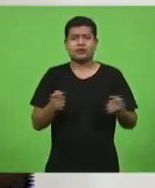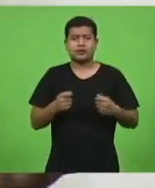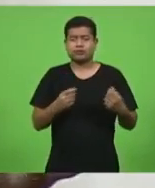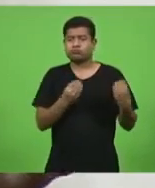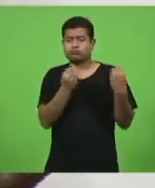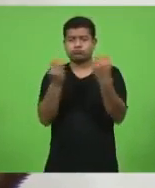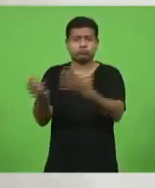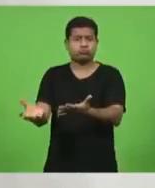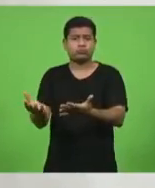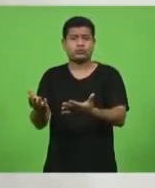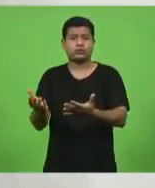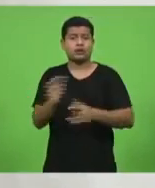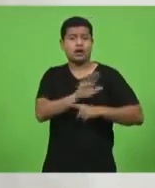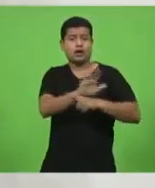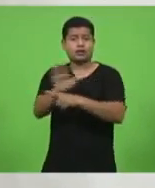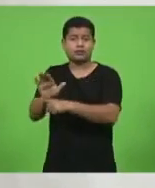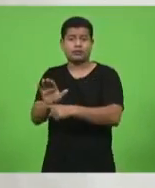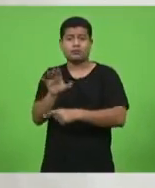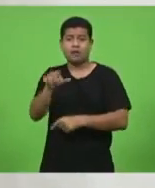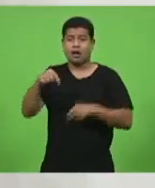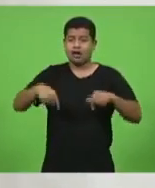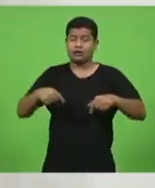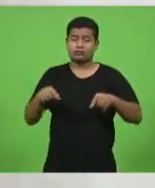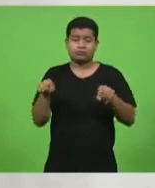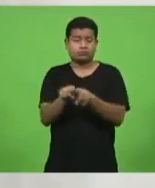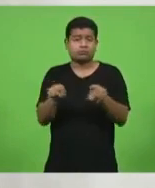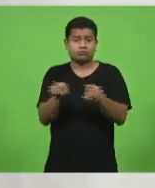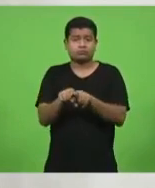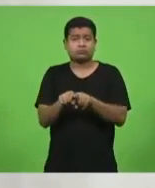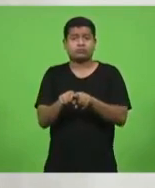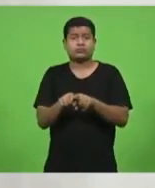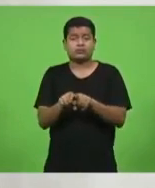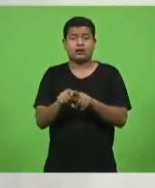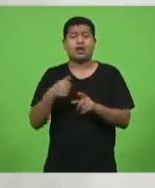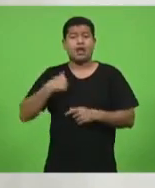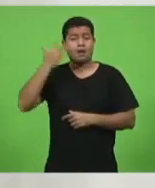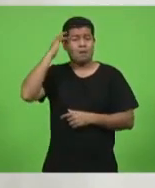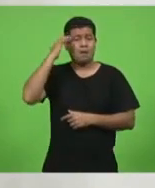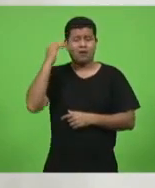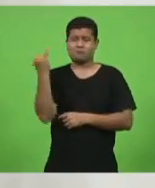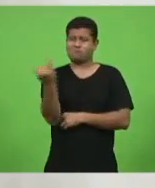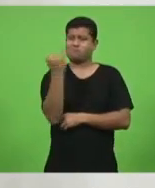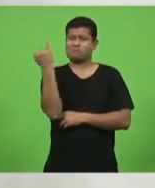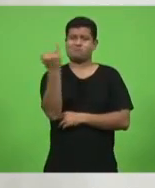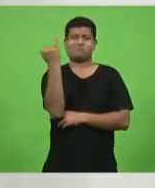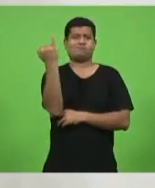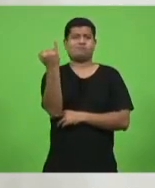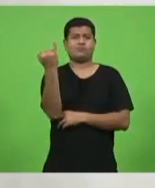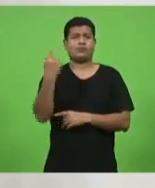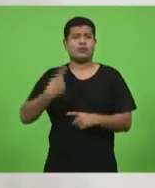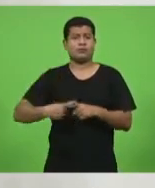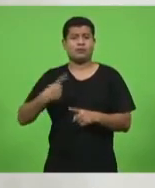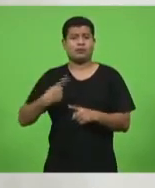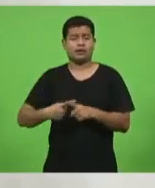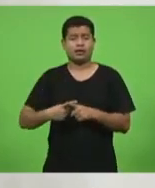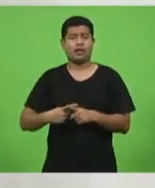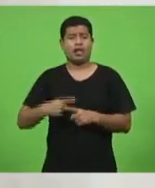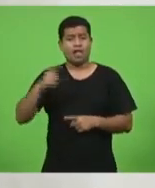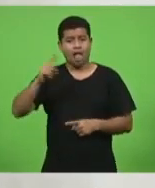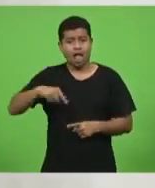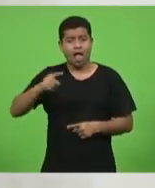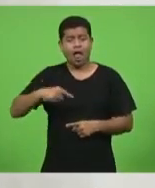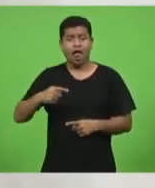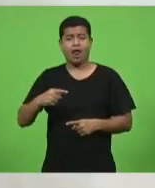ajudam. Eu acho isso de extrema importância. Por quê? Porque é desta forma